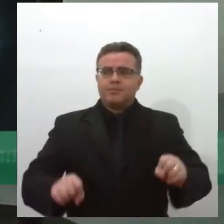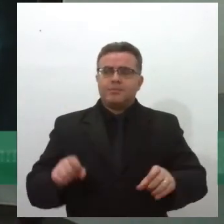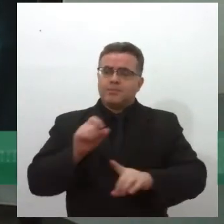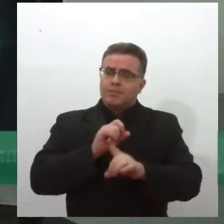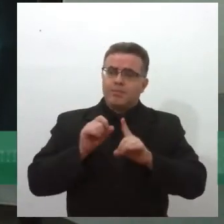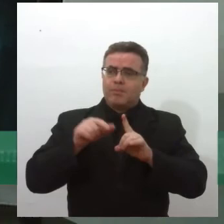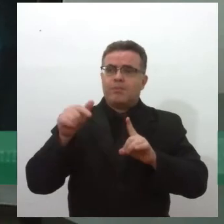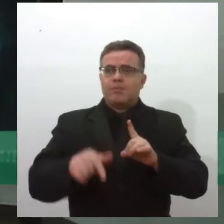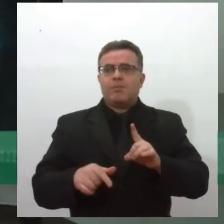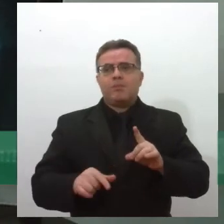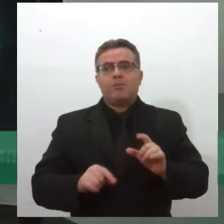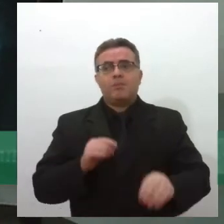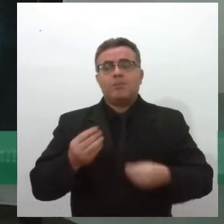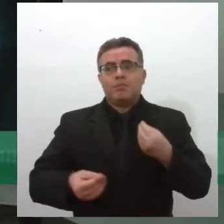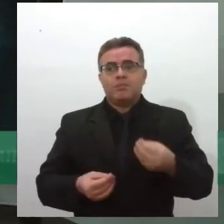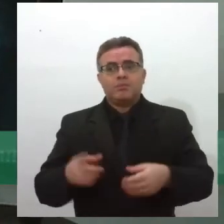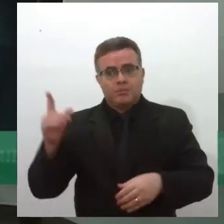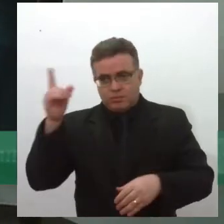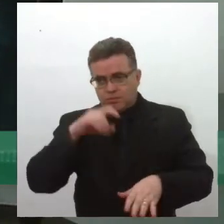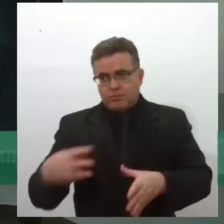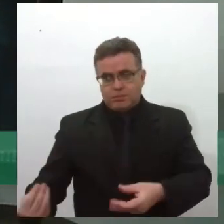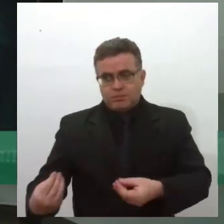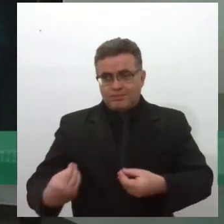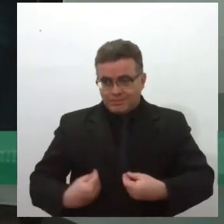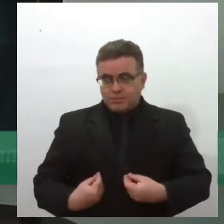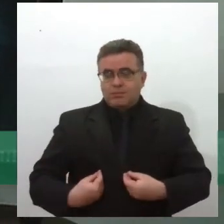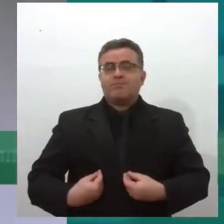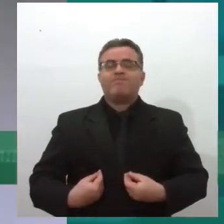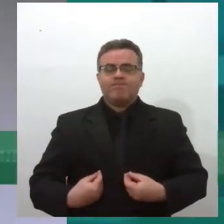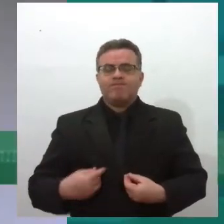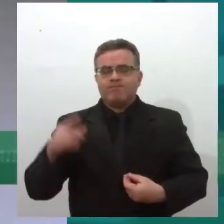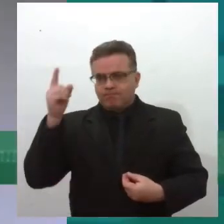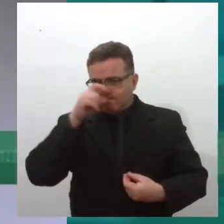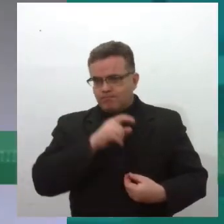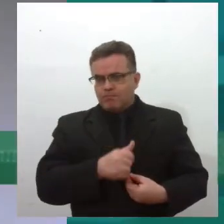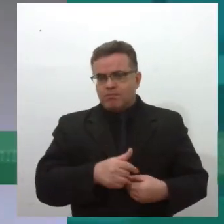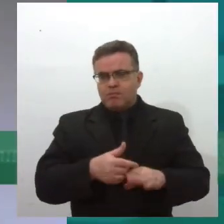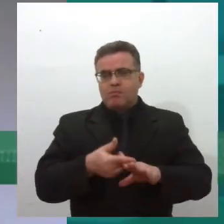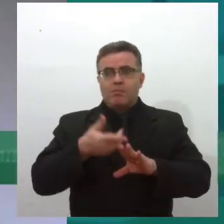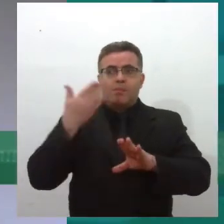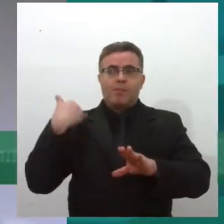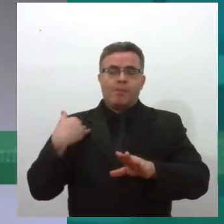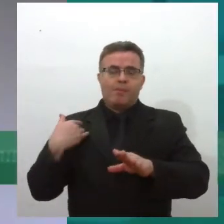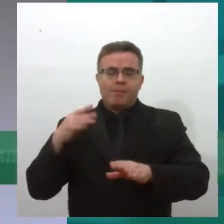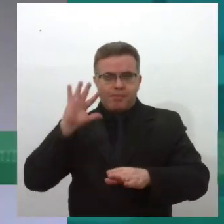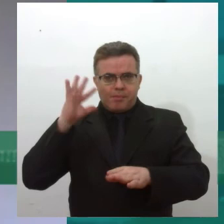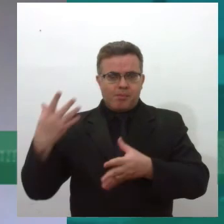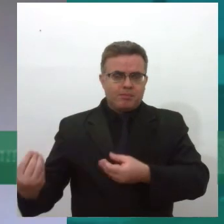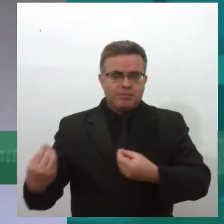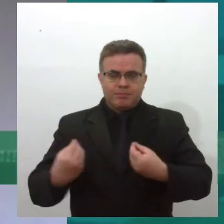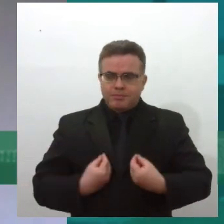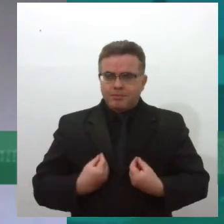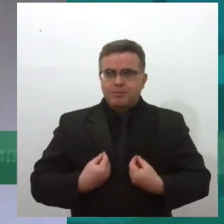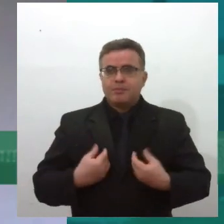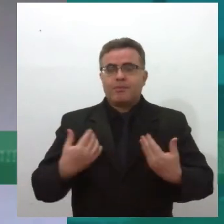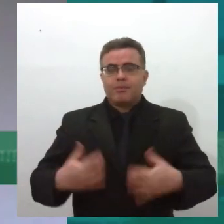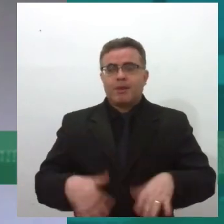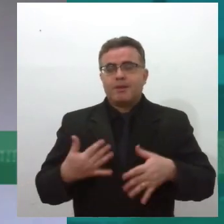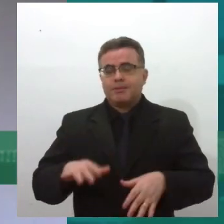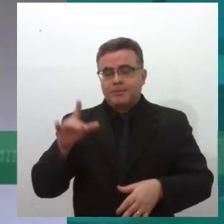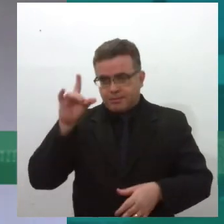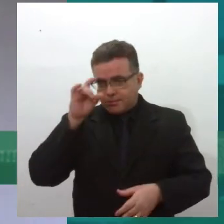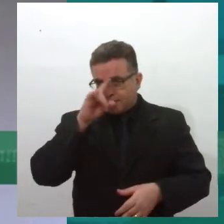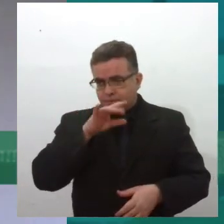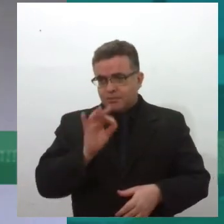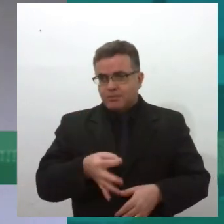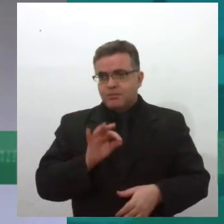tão difícil ela conseguir isso, foi tão difícil alguém lá antes, né, tomar essa decisão de doar um órgão, né, num momento de